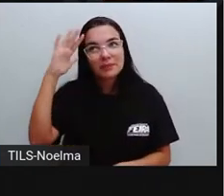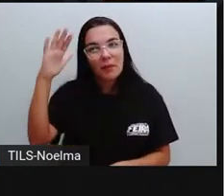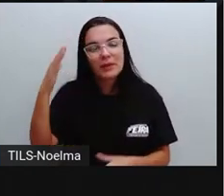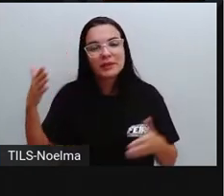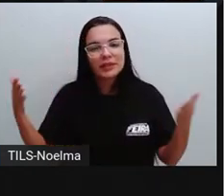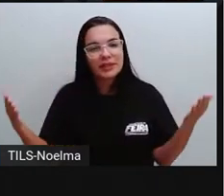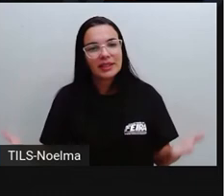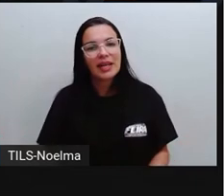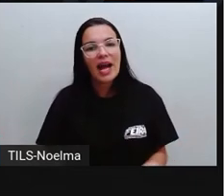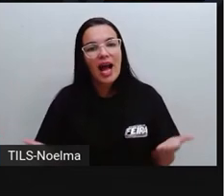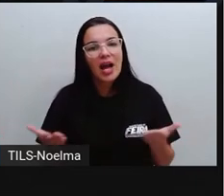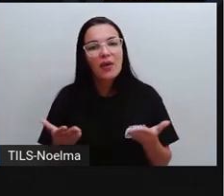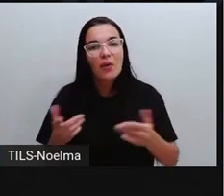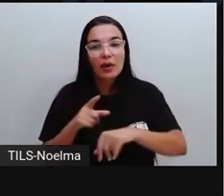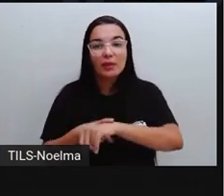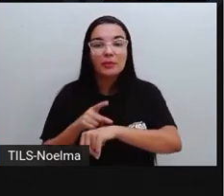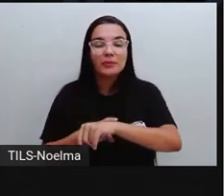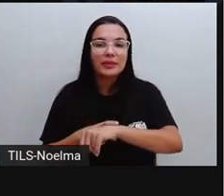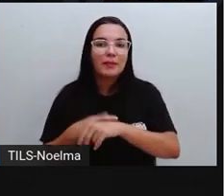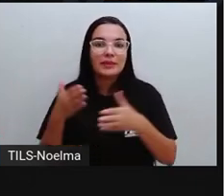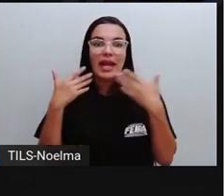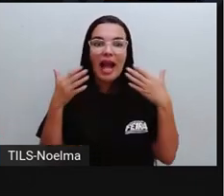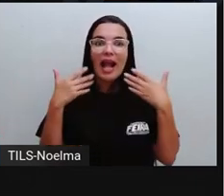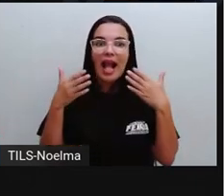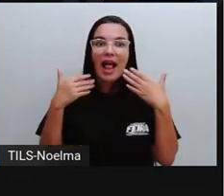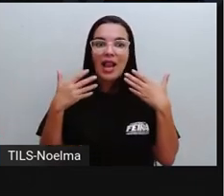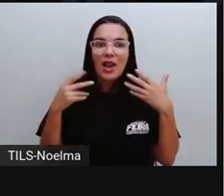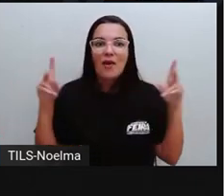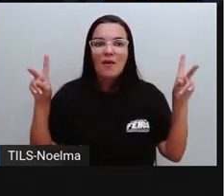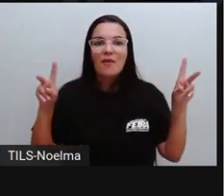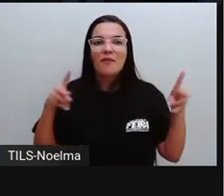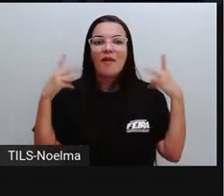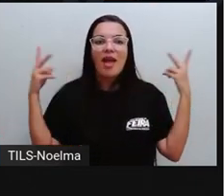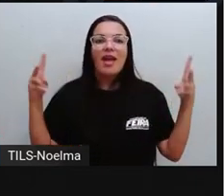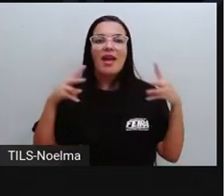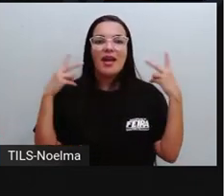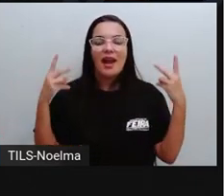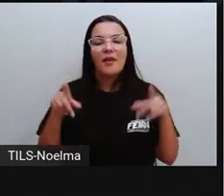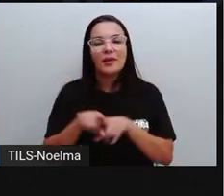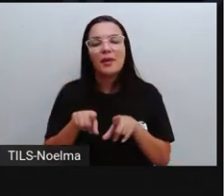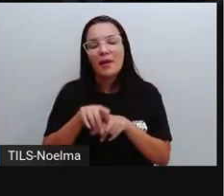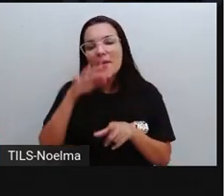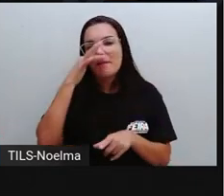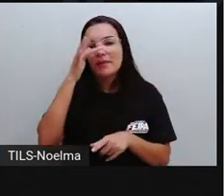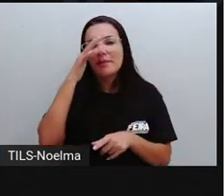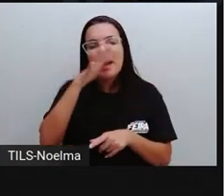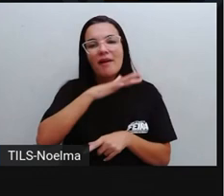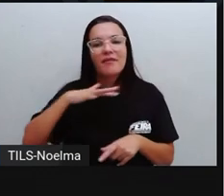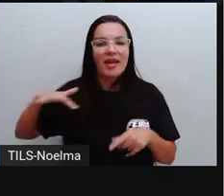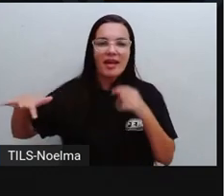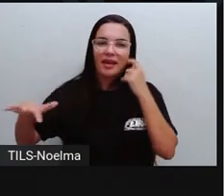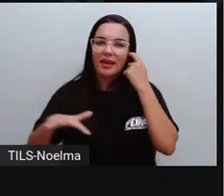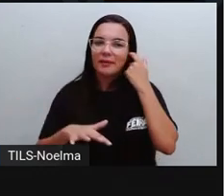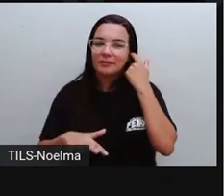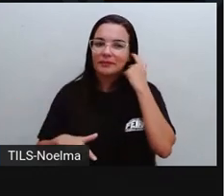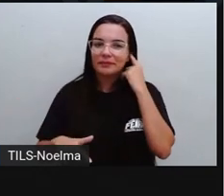nessas épocas, né? De verão, de primavera, que aí fica muito quente.